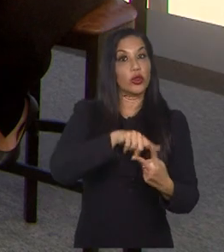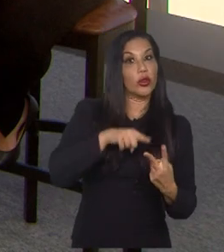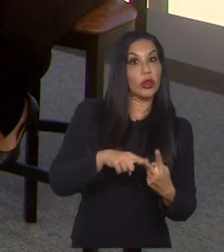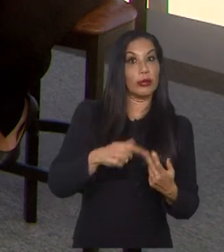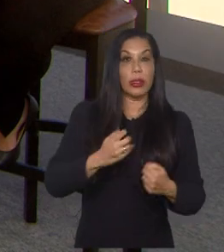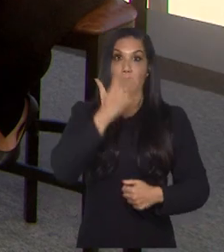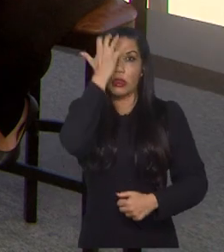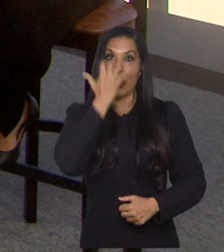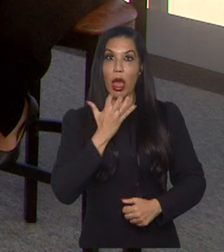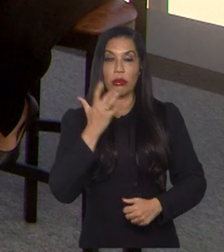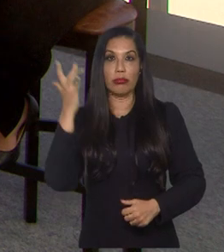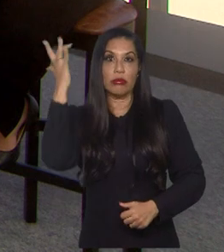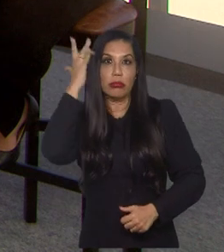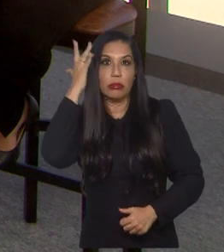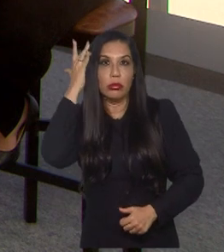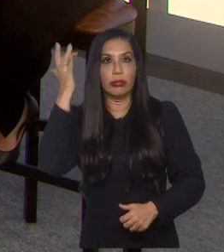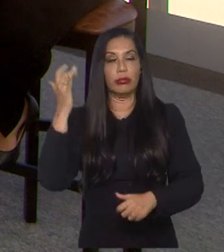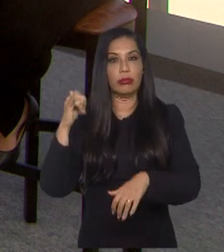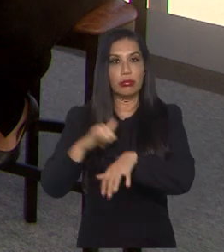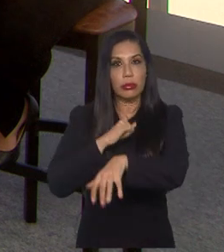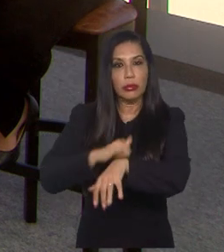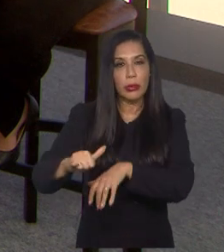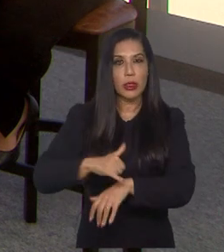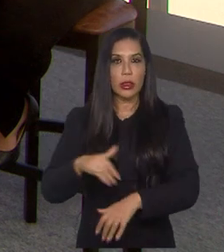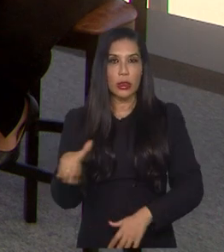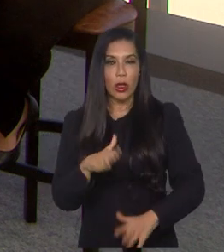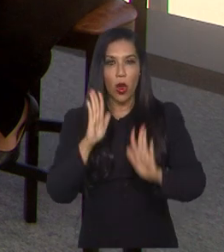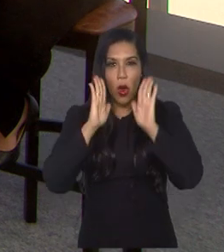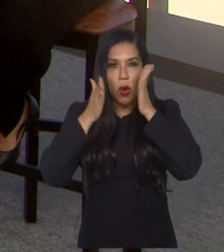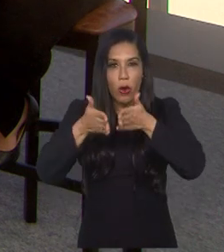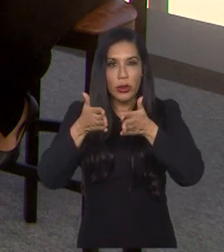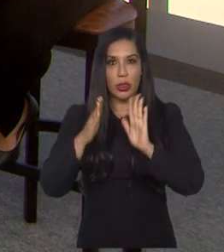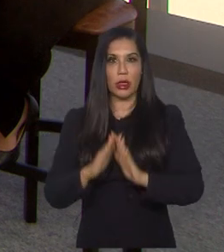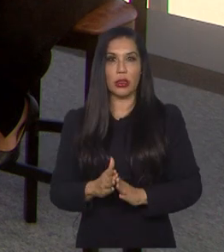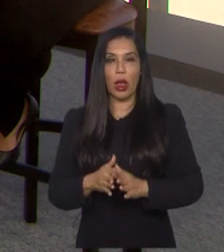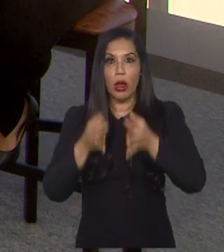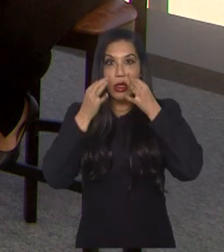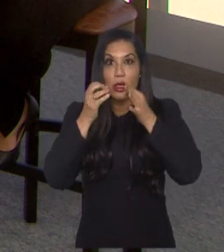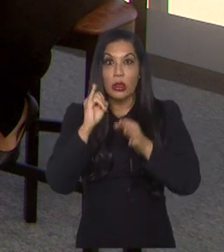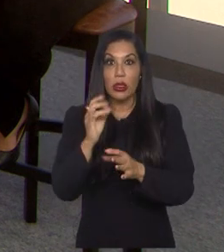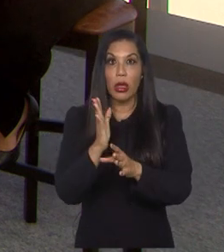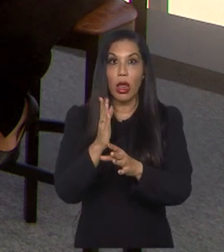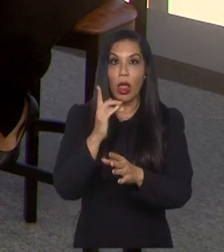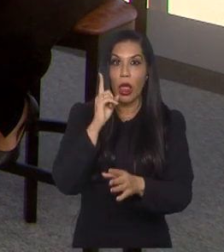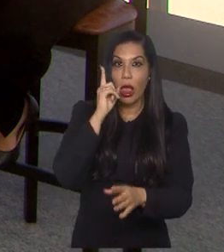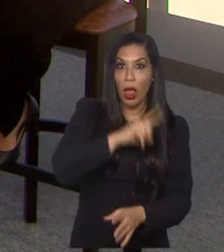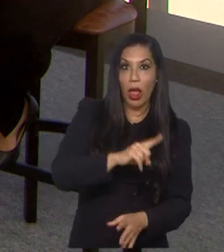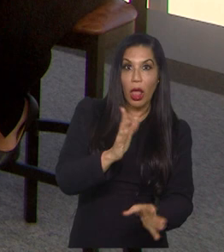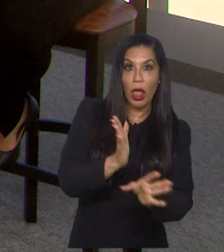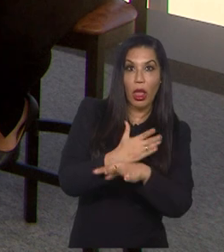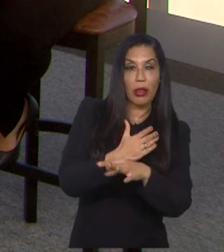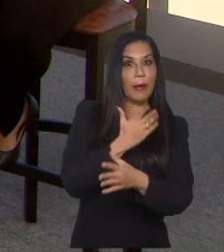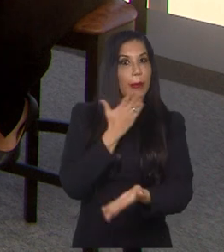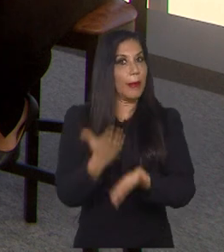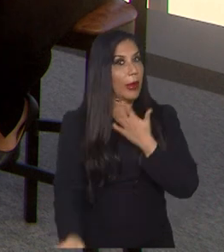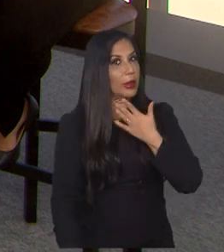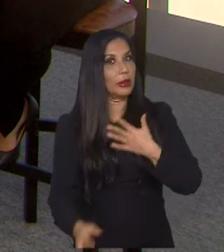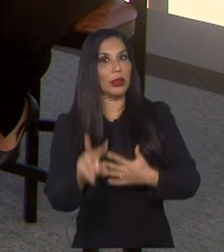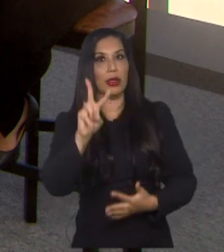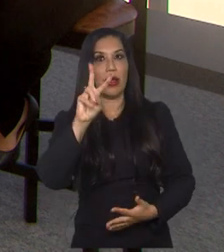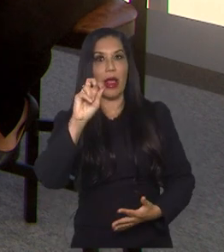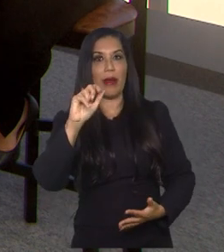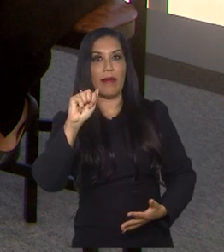seriedade total, vai exigir dessas equipes concentração, se elas derem um vacino no grupo, uma delas pode acabar perdendo a vaga,